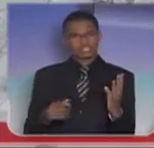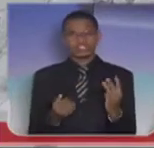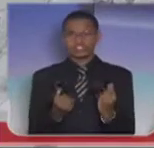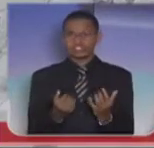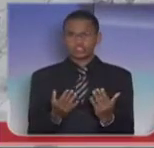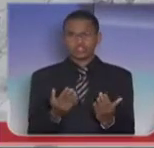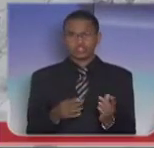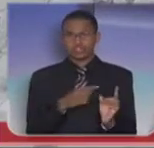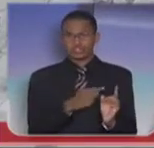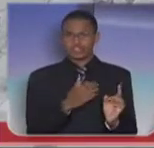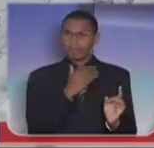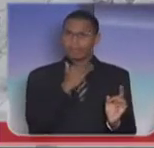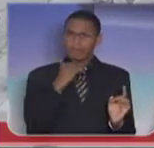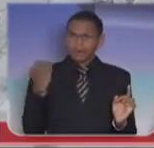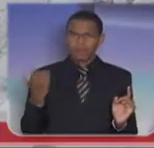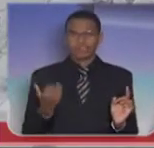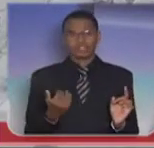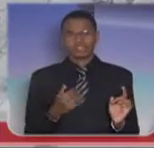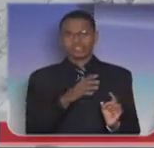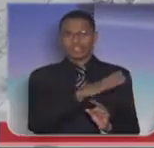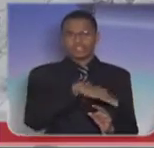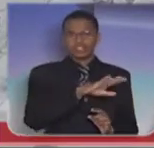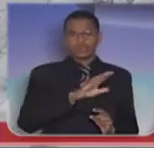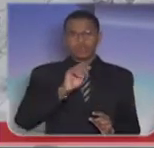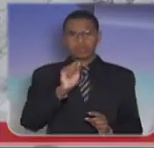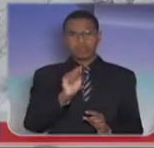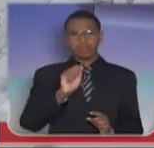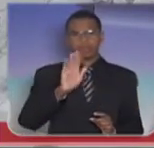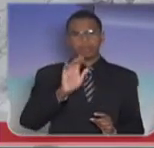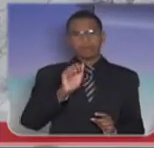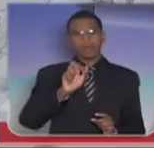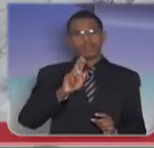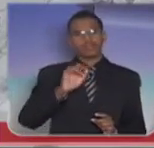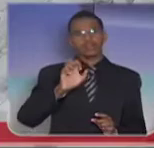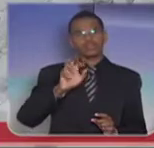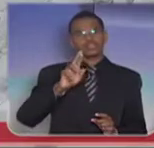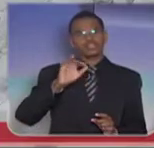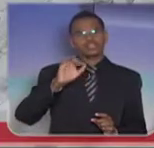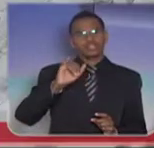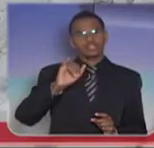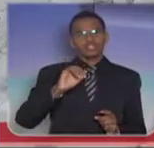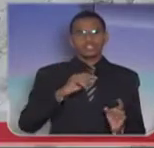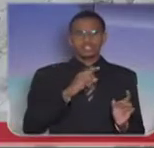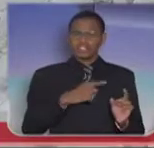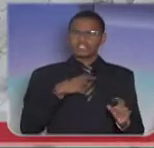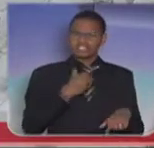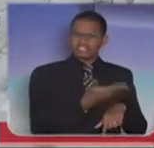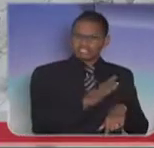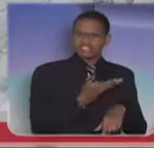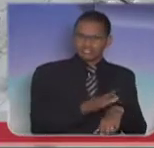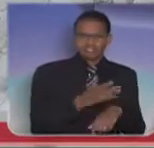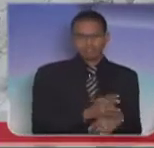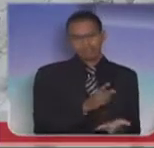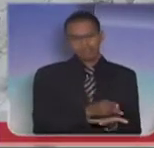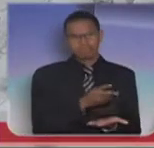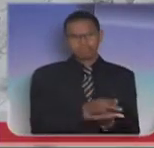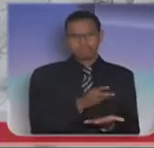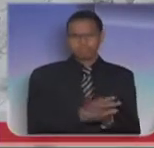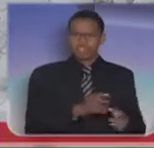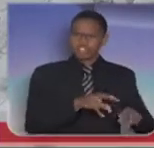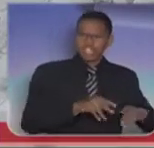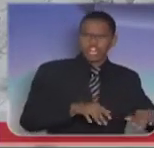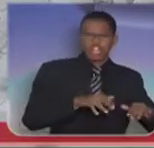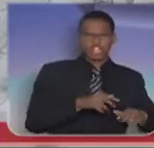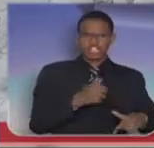do Exército, perderam a vida ali na região de Barueri. É a região ali onde se faz vários treinamentos, o que é constante. Treinamento em terra,